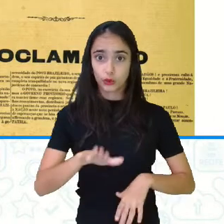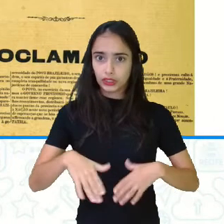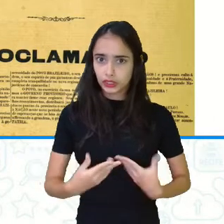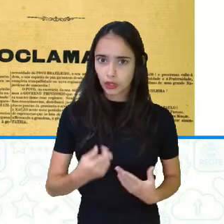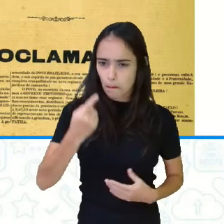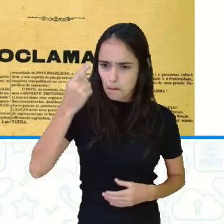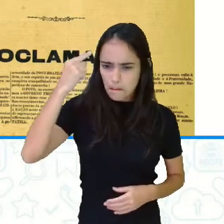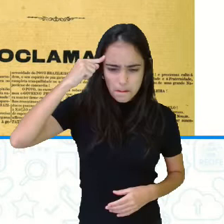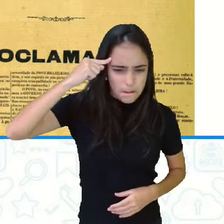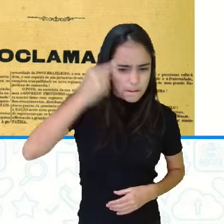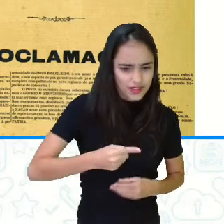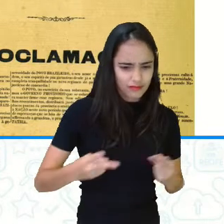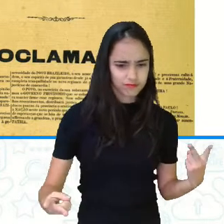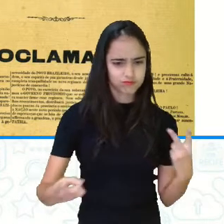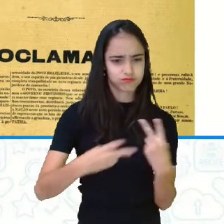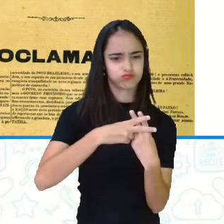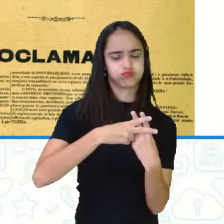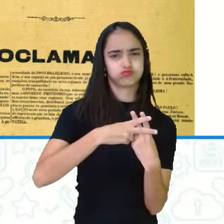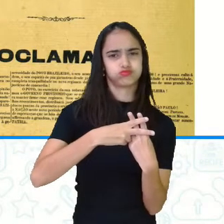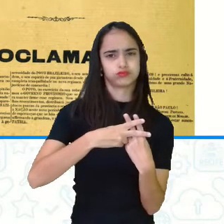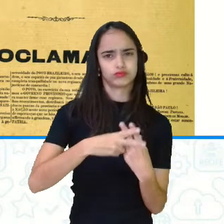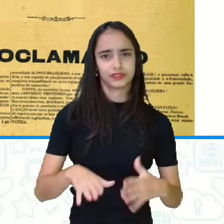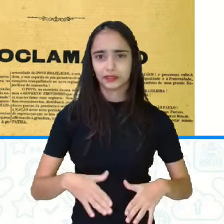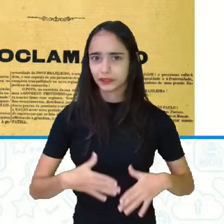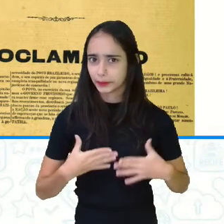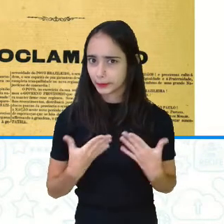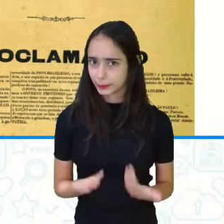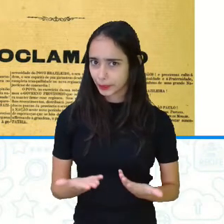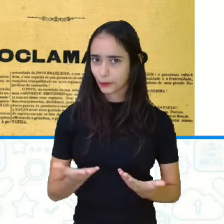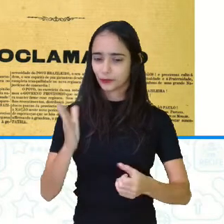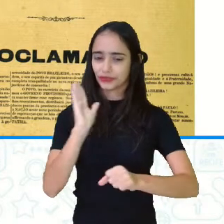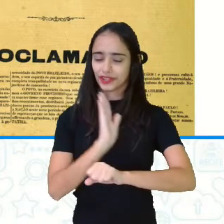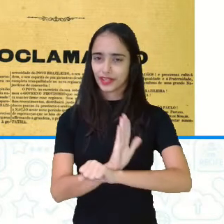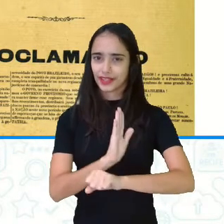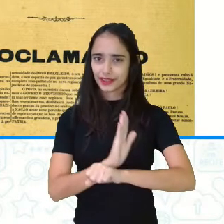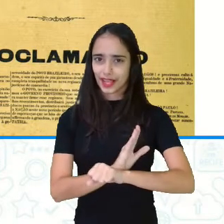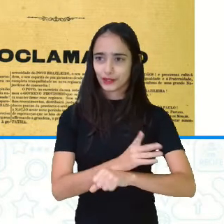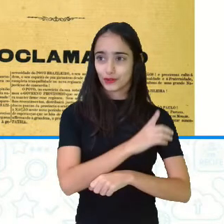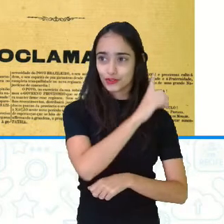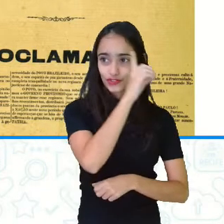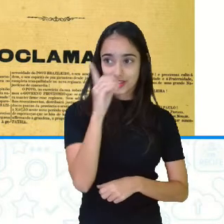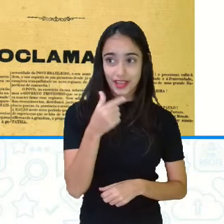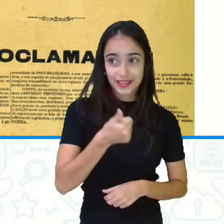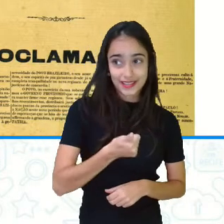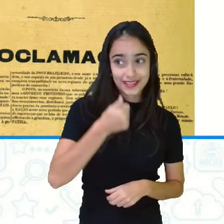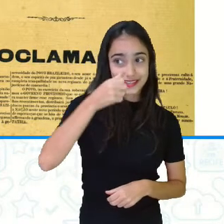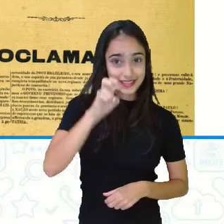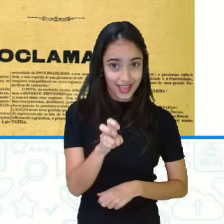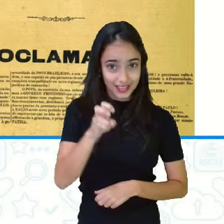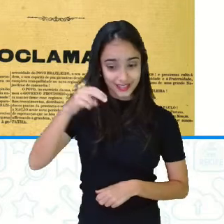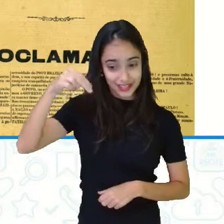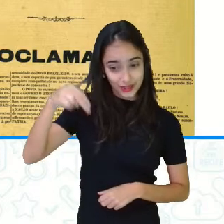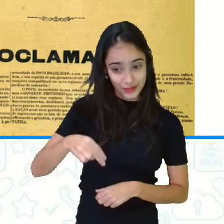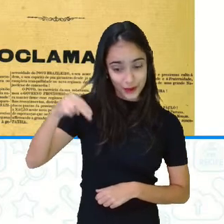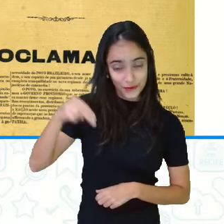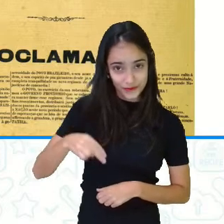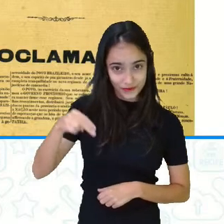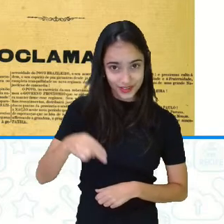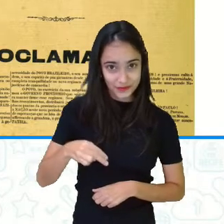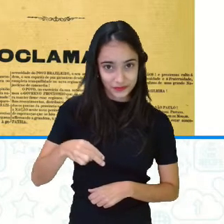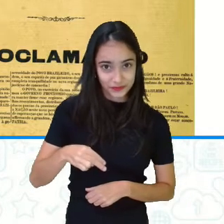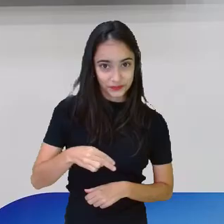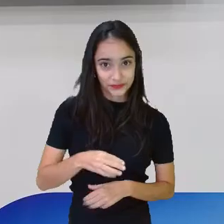confusão. Então, na tarde do mesmo dia, do dia 15 de novembro, na Câmara Municipal do Rio de Janeiro, foi